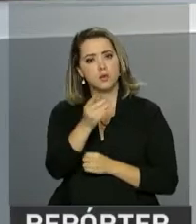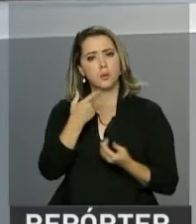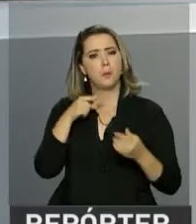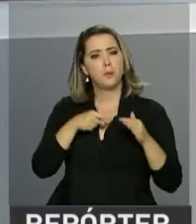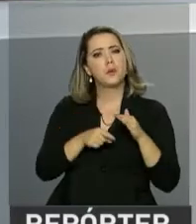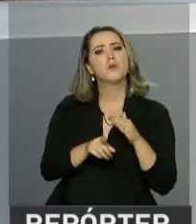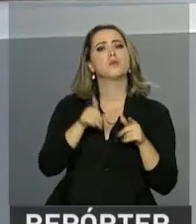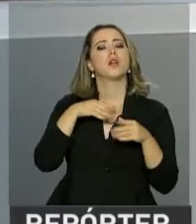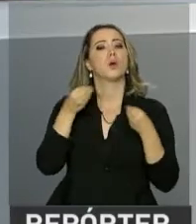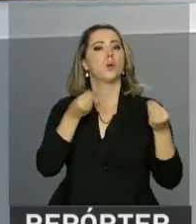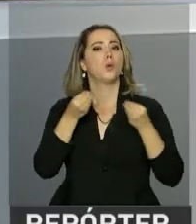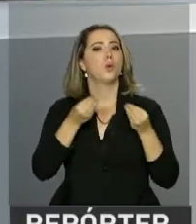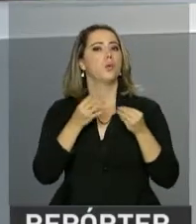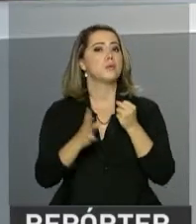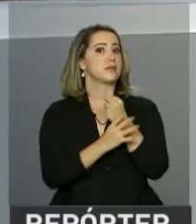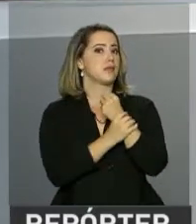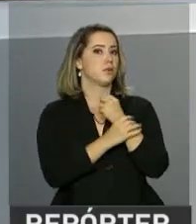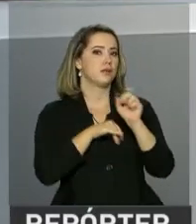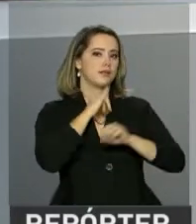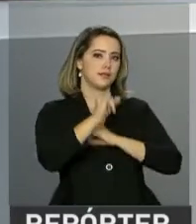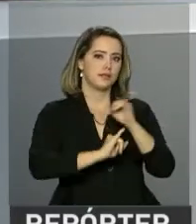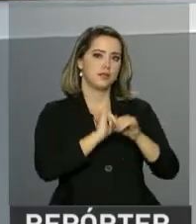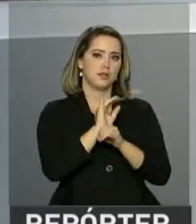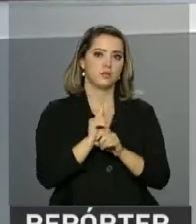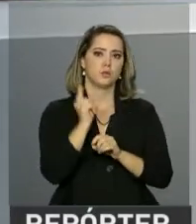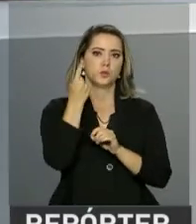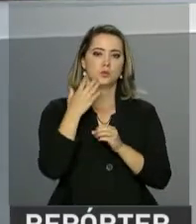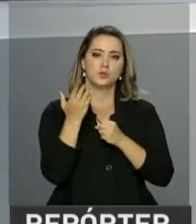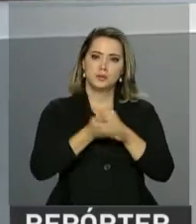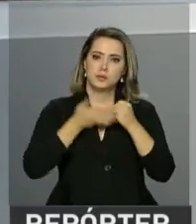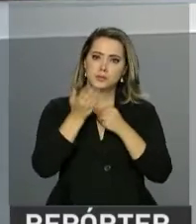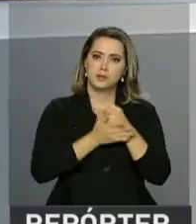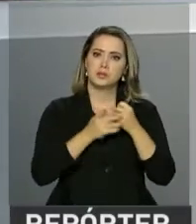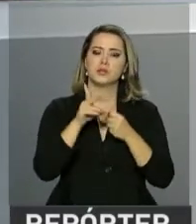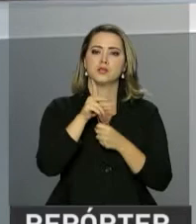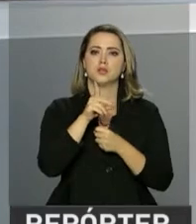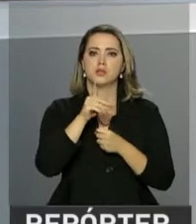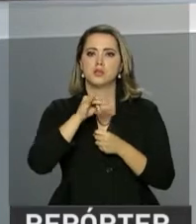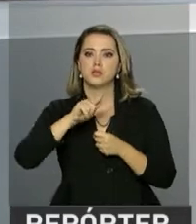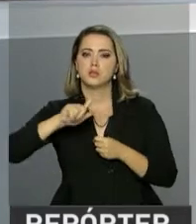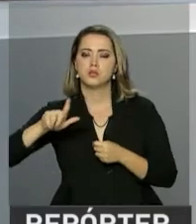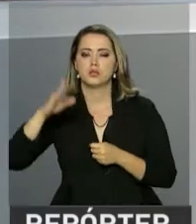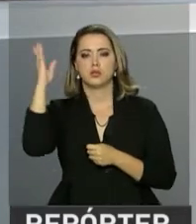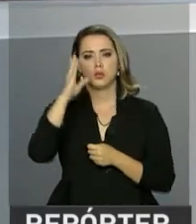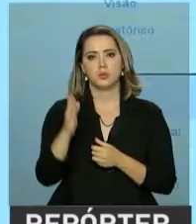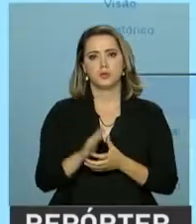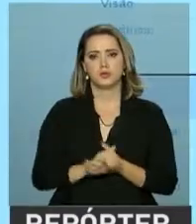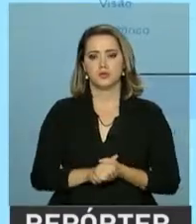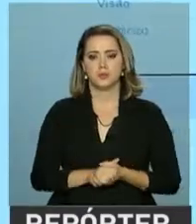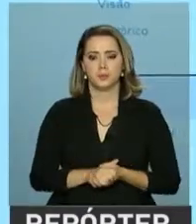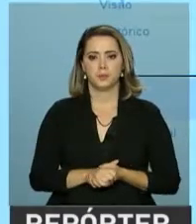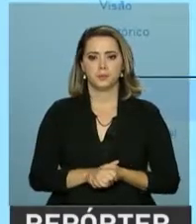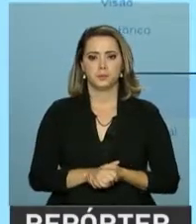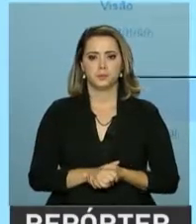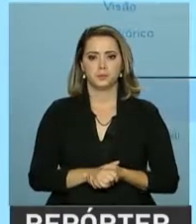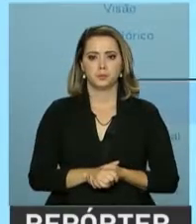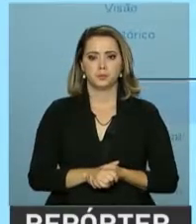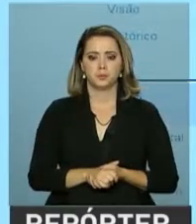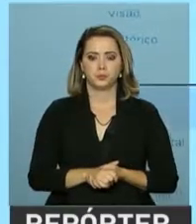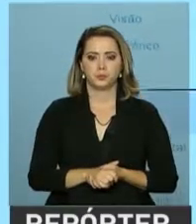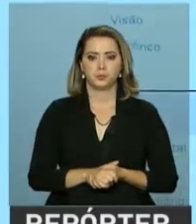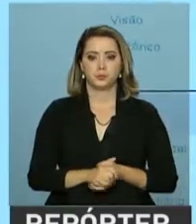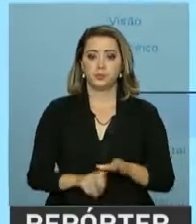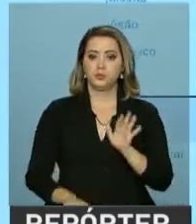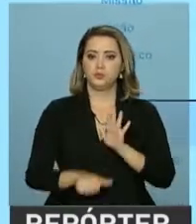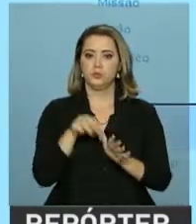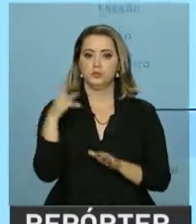discussões sobre segurança virtual, um dos eixos da estratégia digital brasileira. Só no